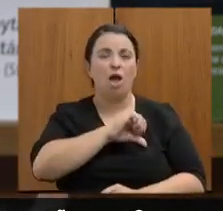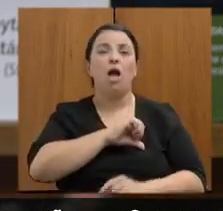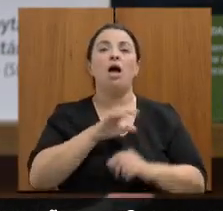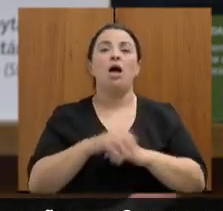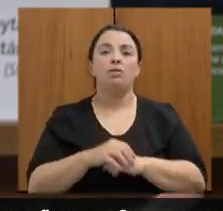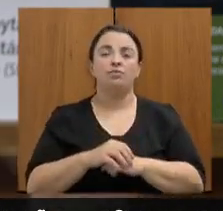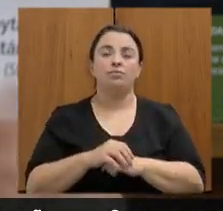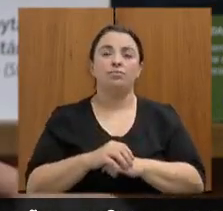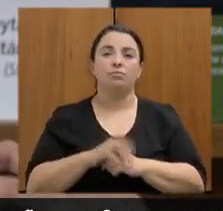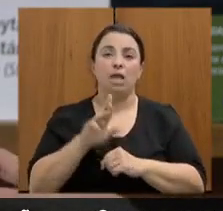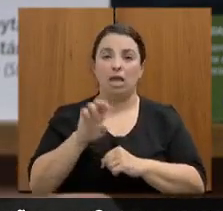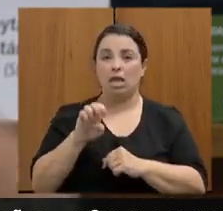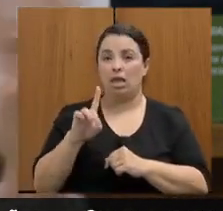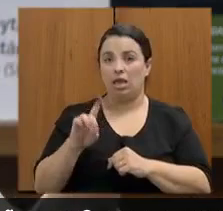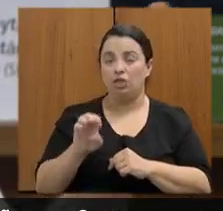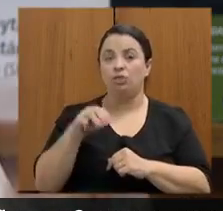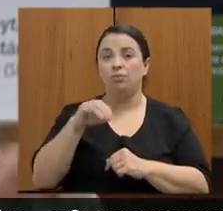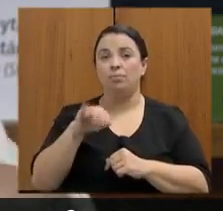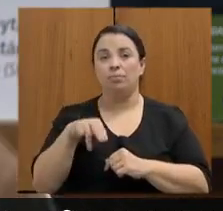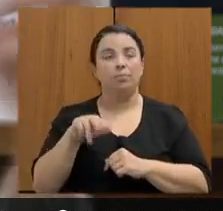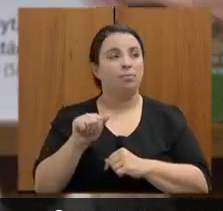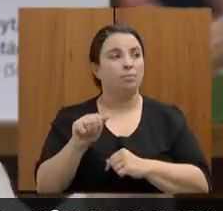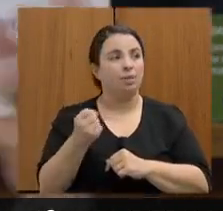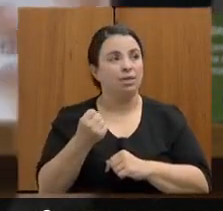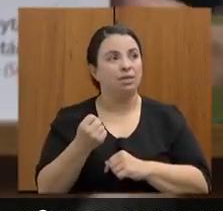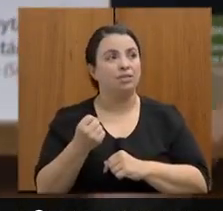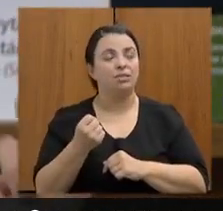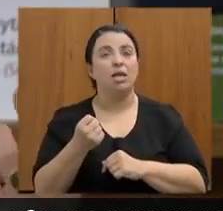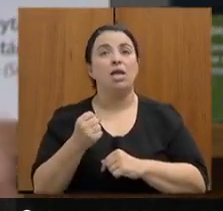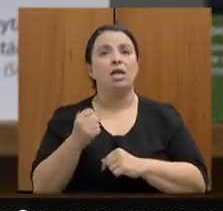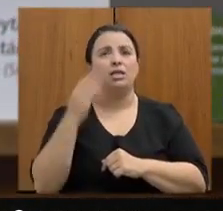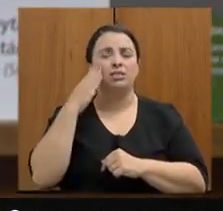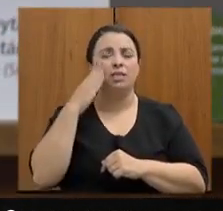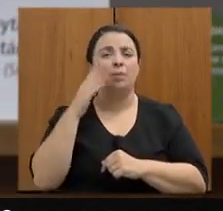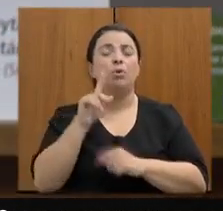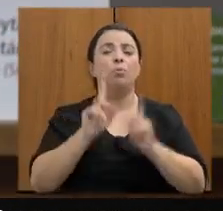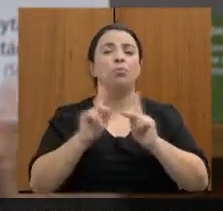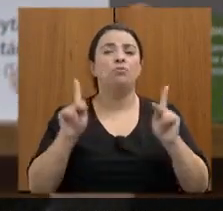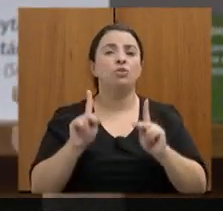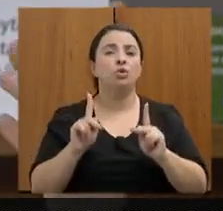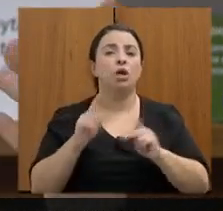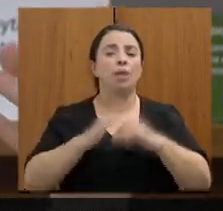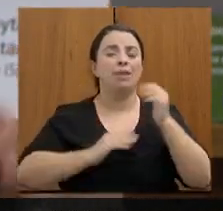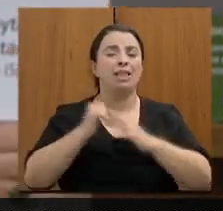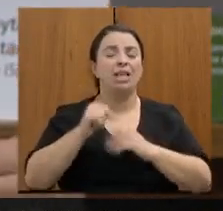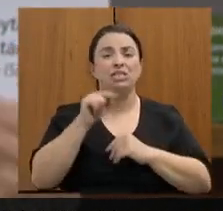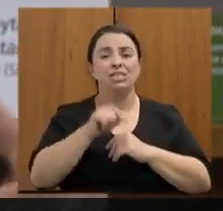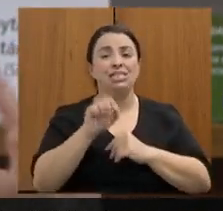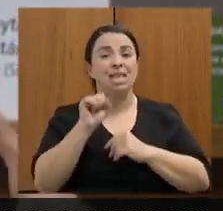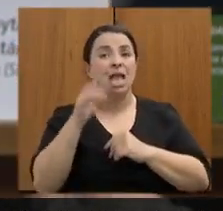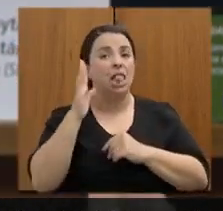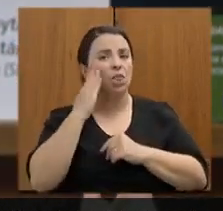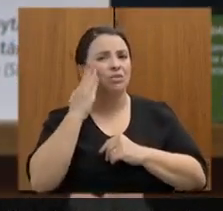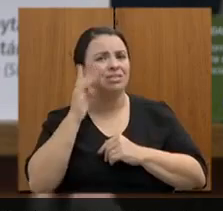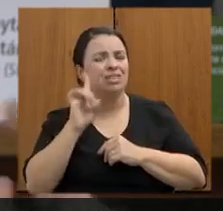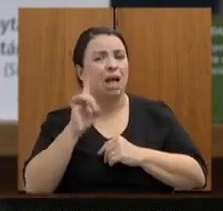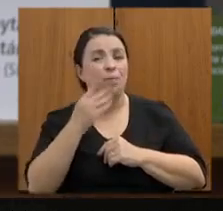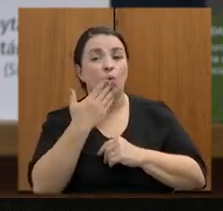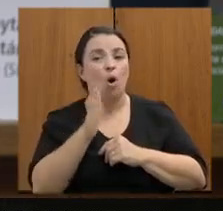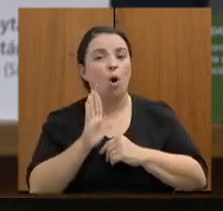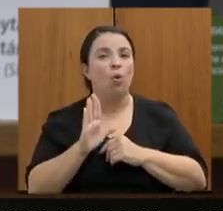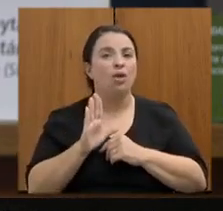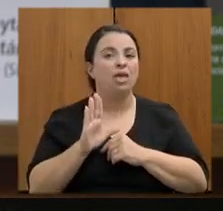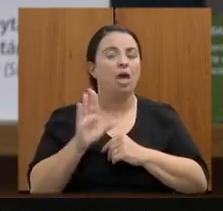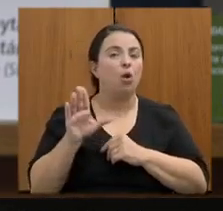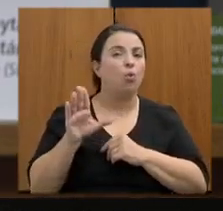bem orientado sobre como ele pode dar uma aula que ele não está compreendendo muito bem o que é o código da habilidade fica mais seguro em